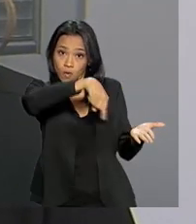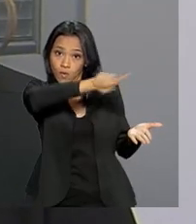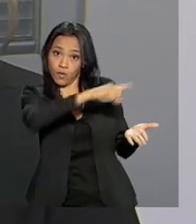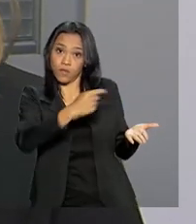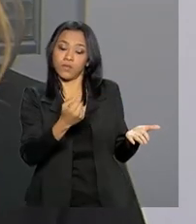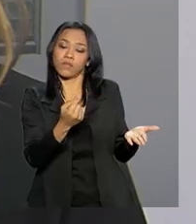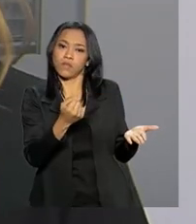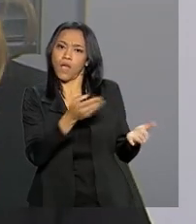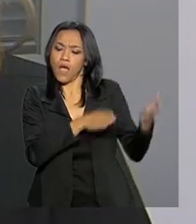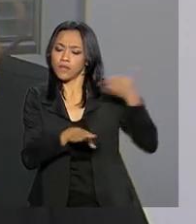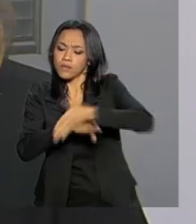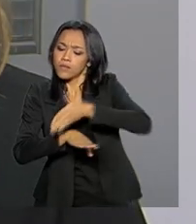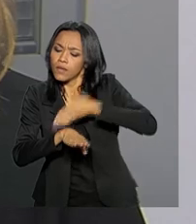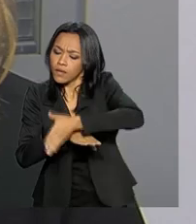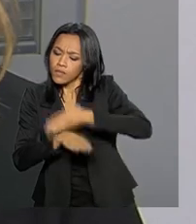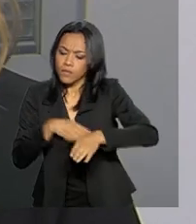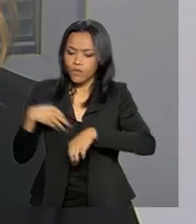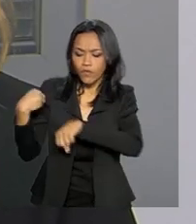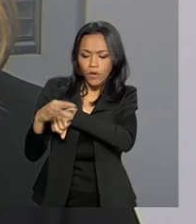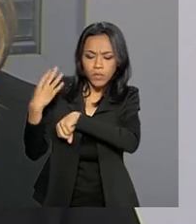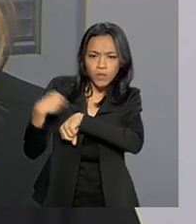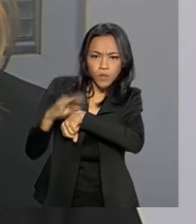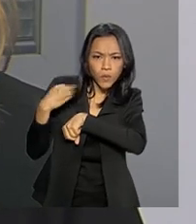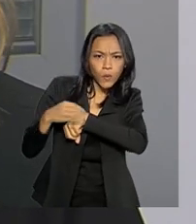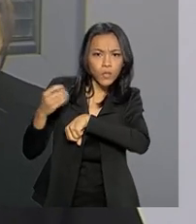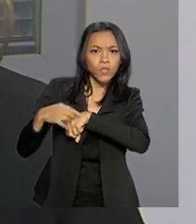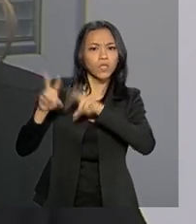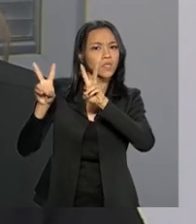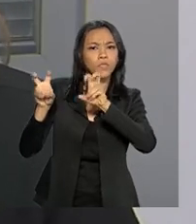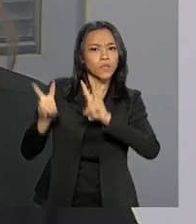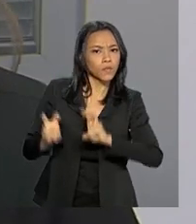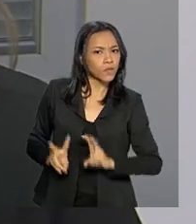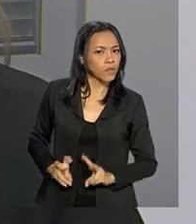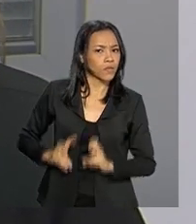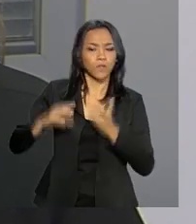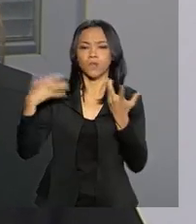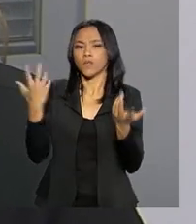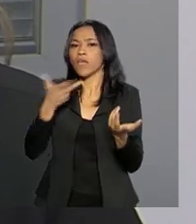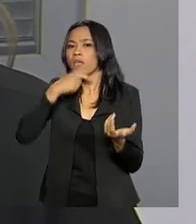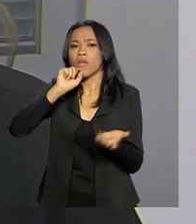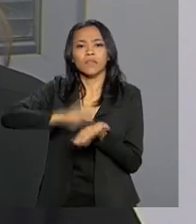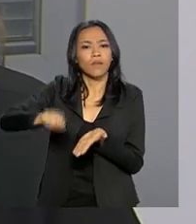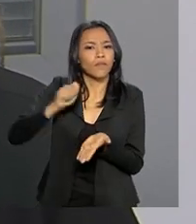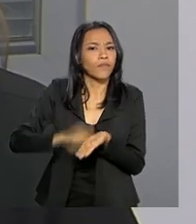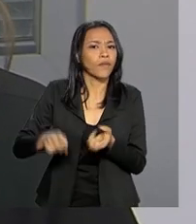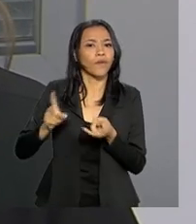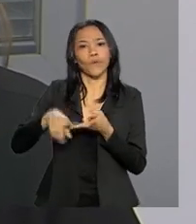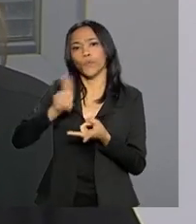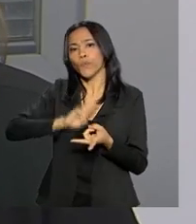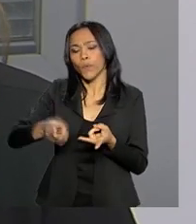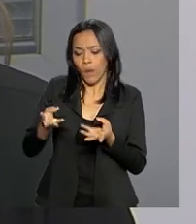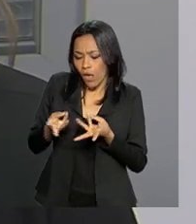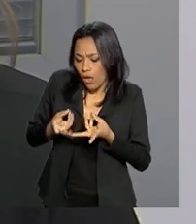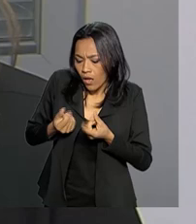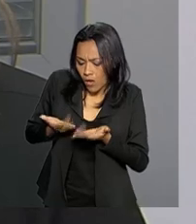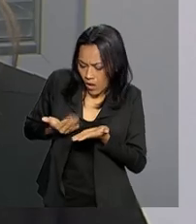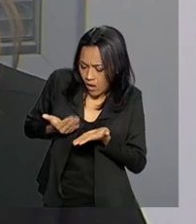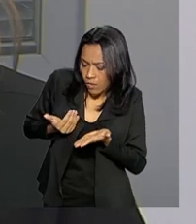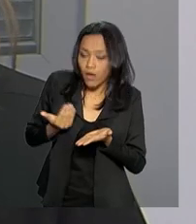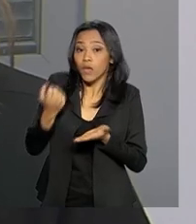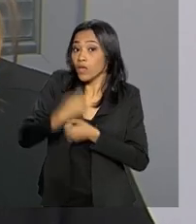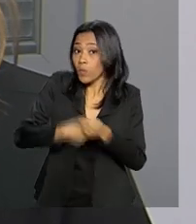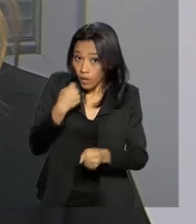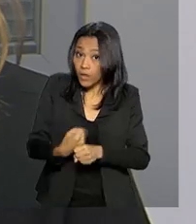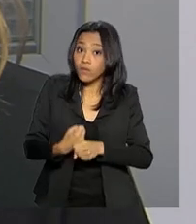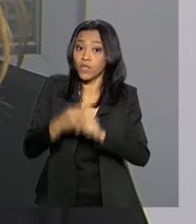acessam informações sobre as obras literárias. Título, autoria, editora, número de página, ano da edição e